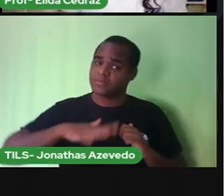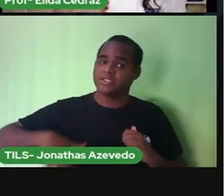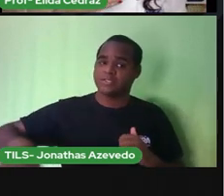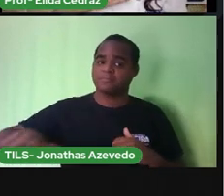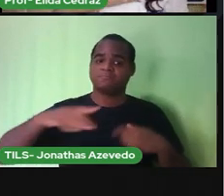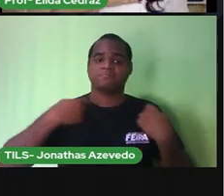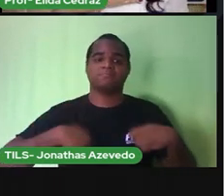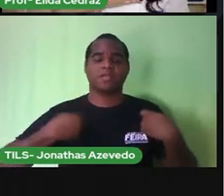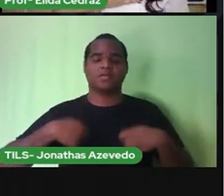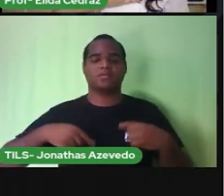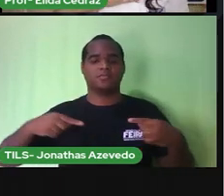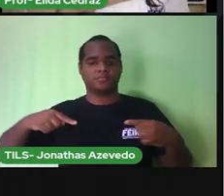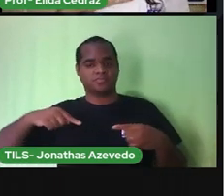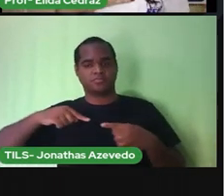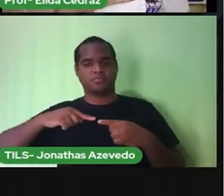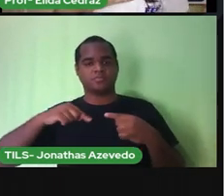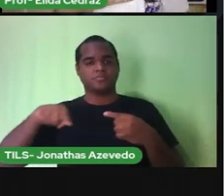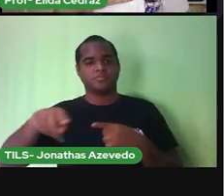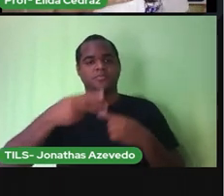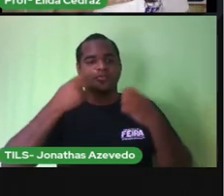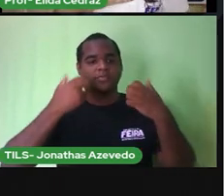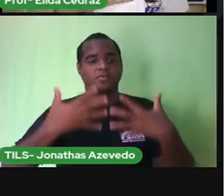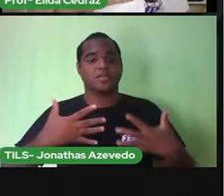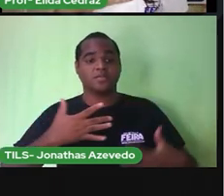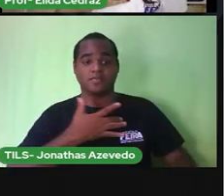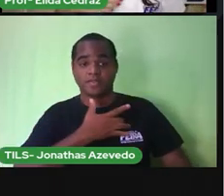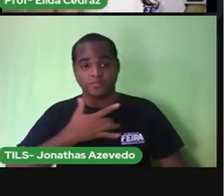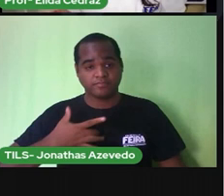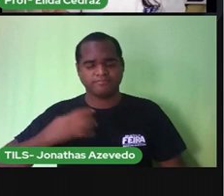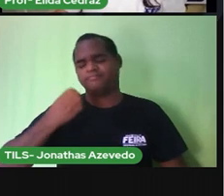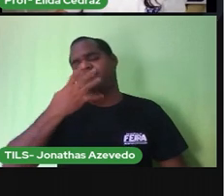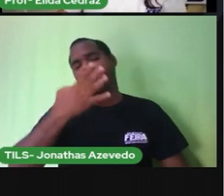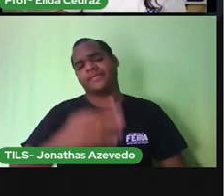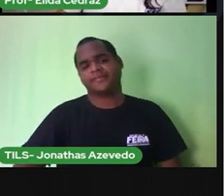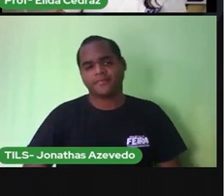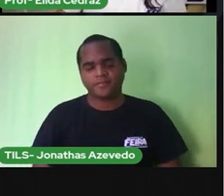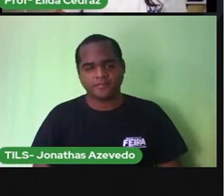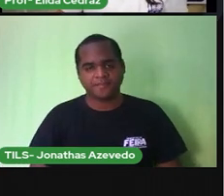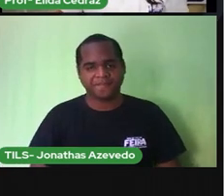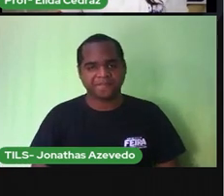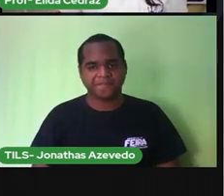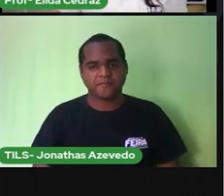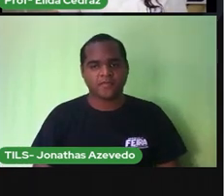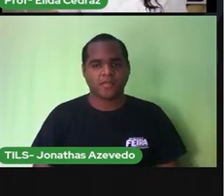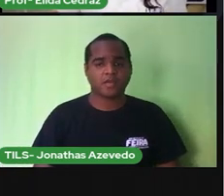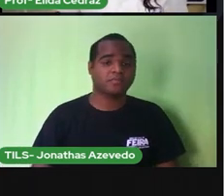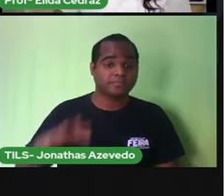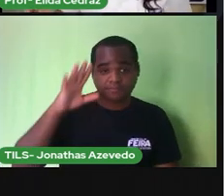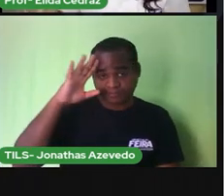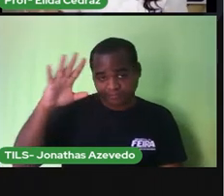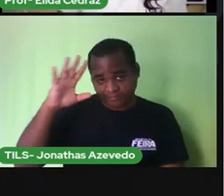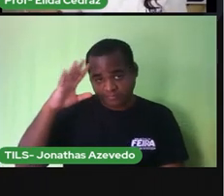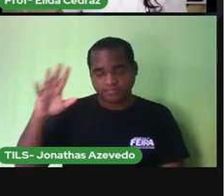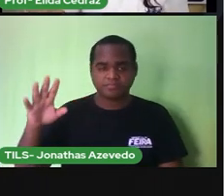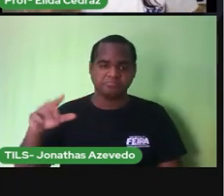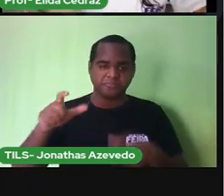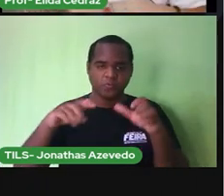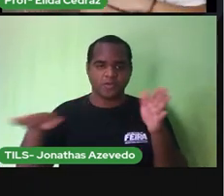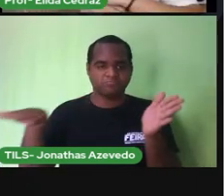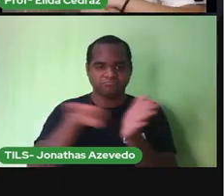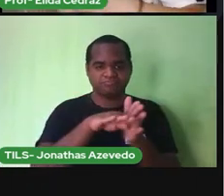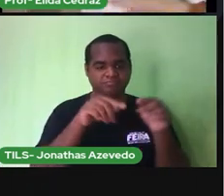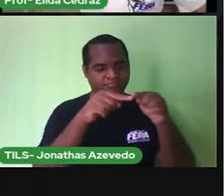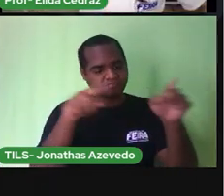mantém a nossa saúde imagina se você chegasse lá na sala de aula